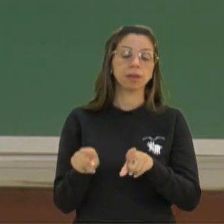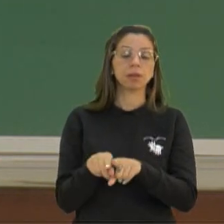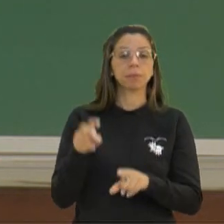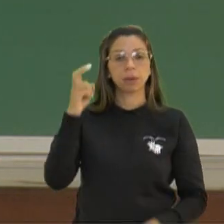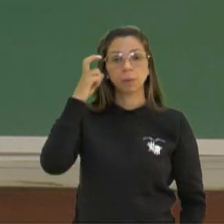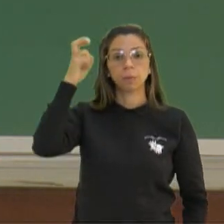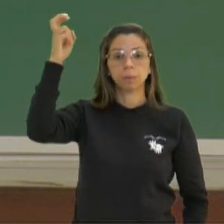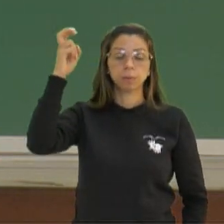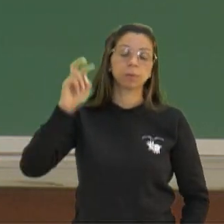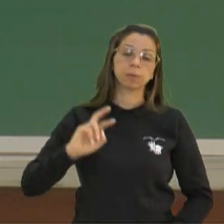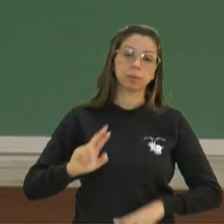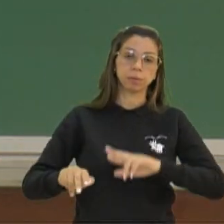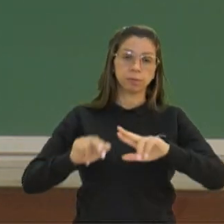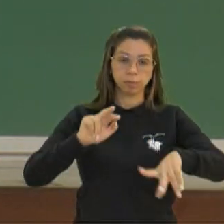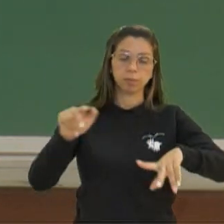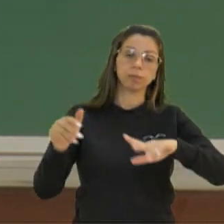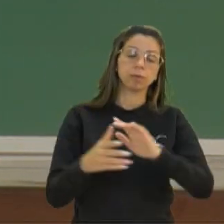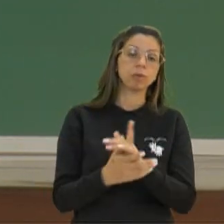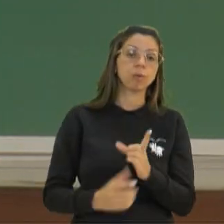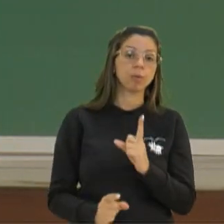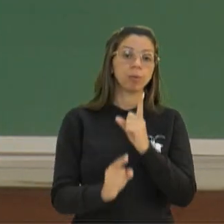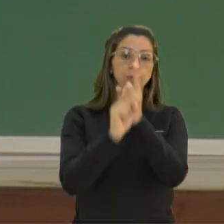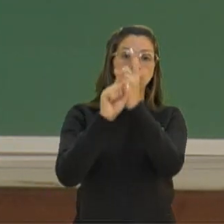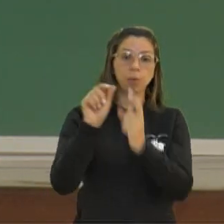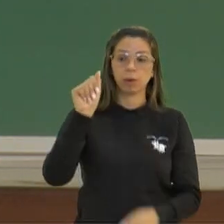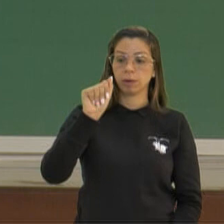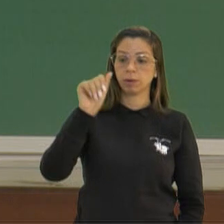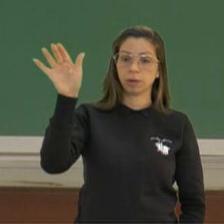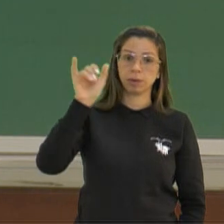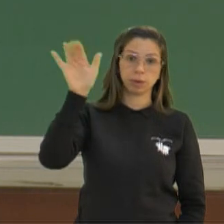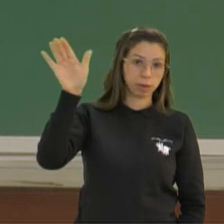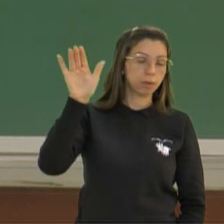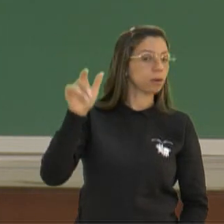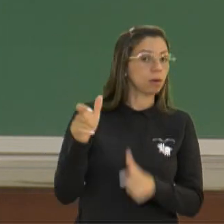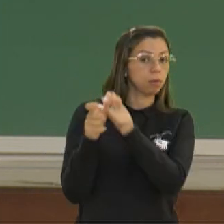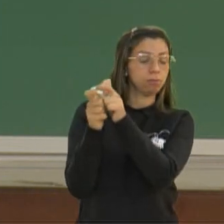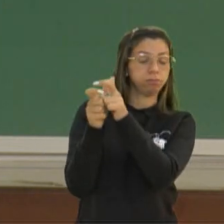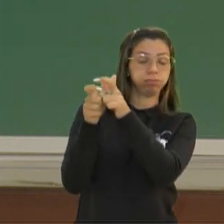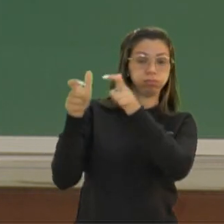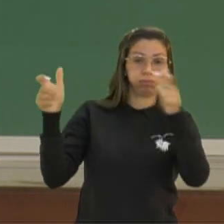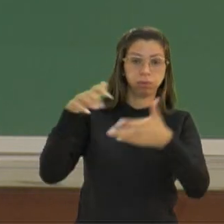culturas que nós temos na Ásia, que é o maior continente do planeta.